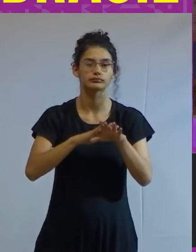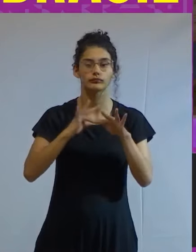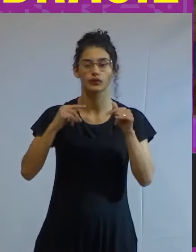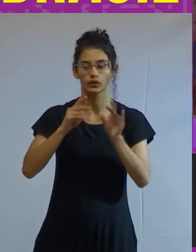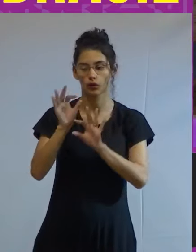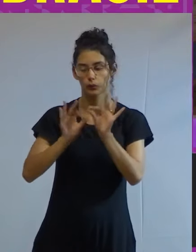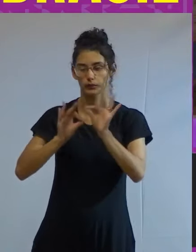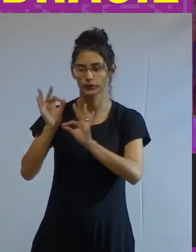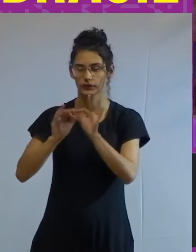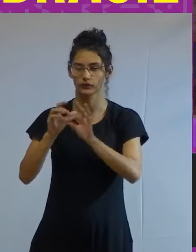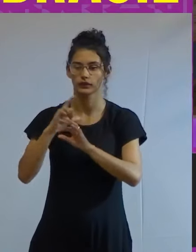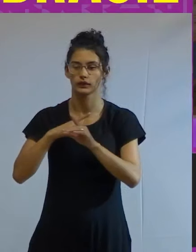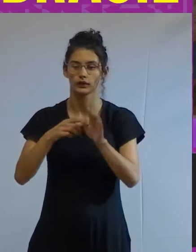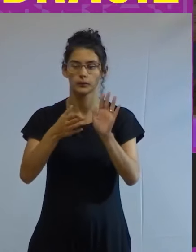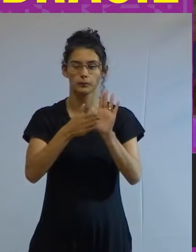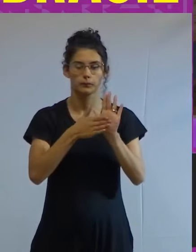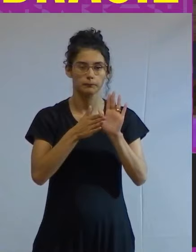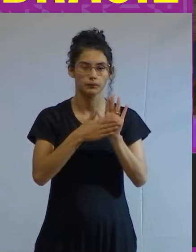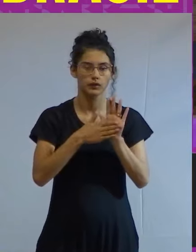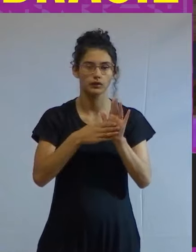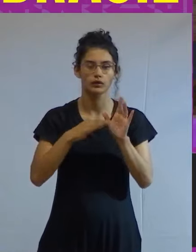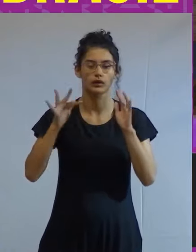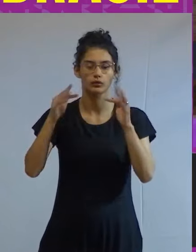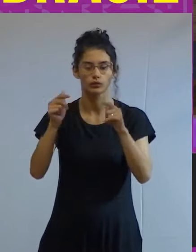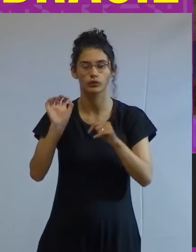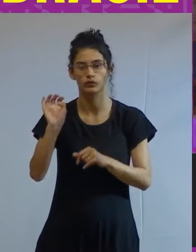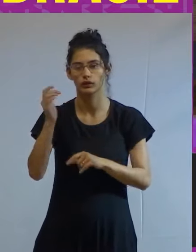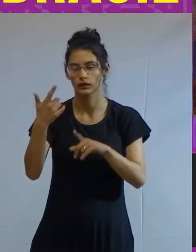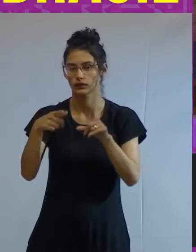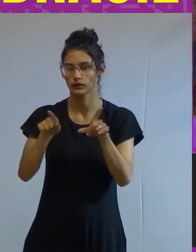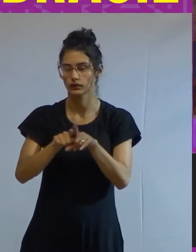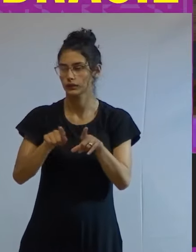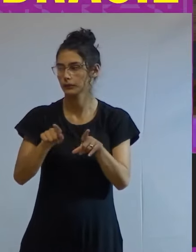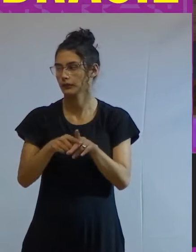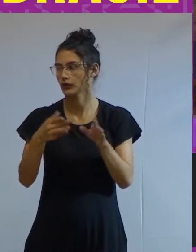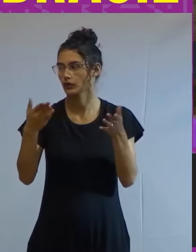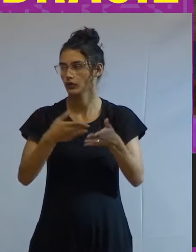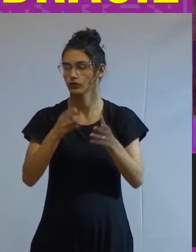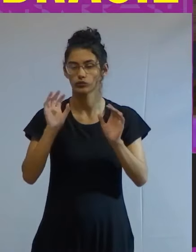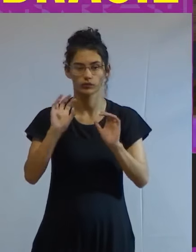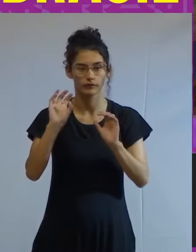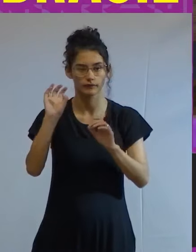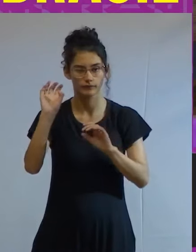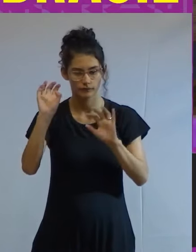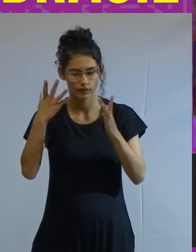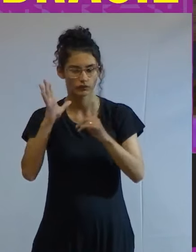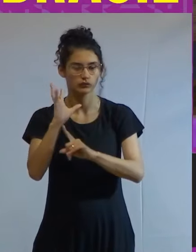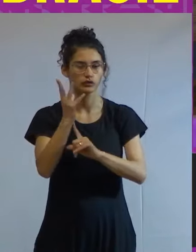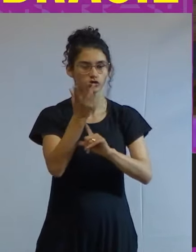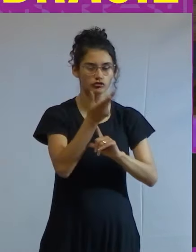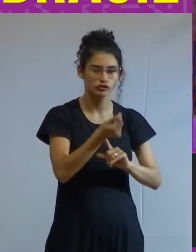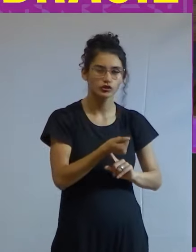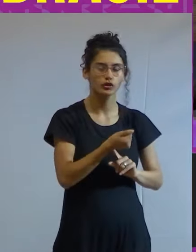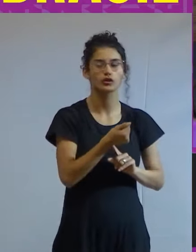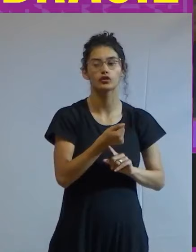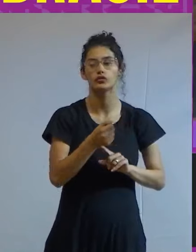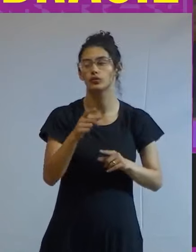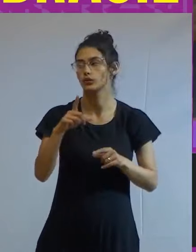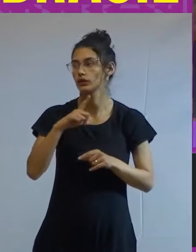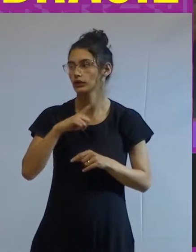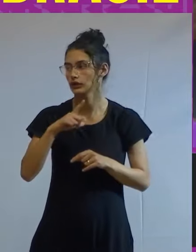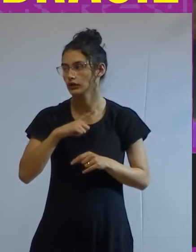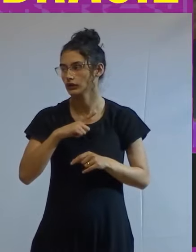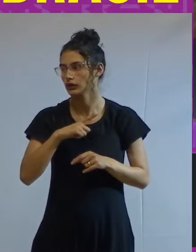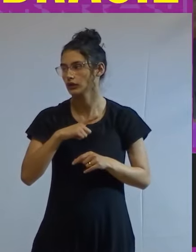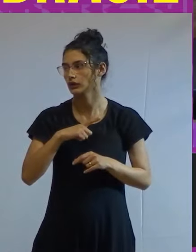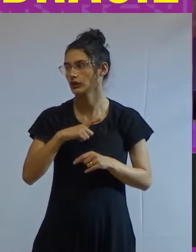organização toda proposta tudo que acontece aqui os eventos artísticos tem essa